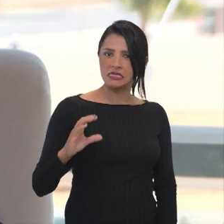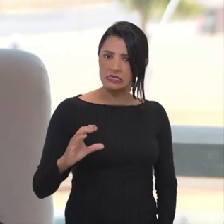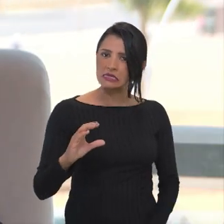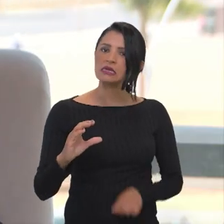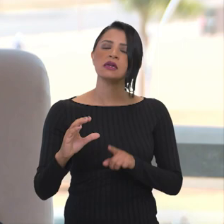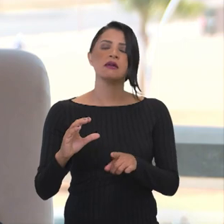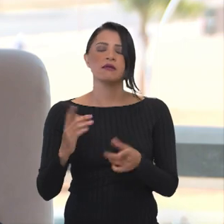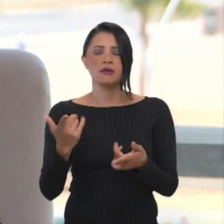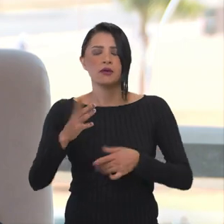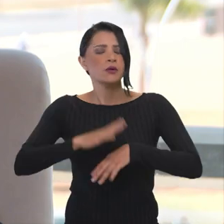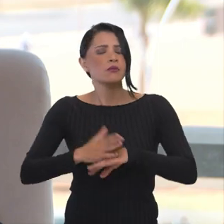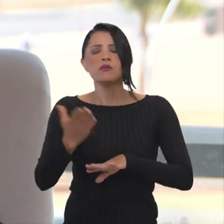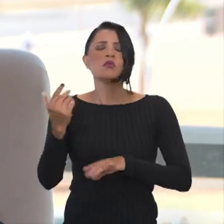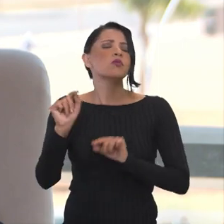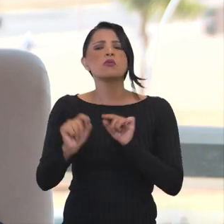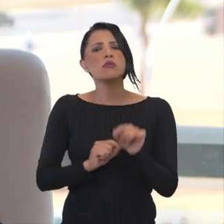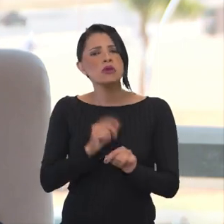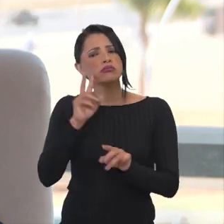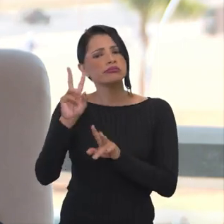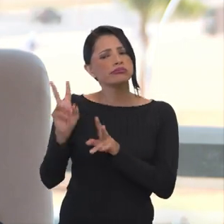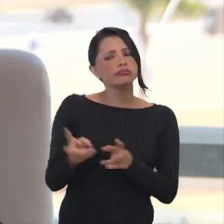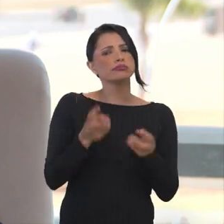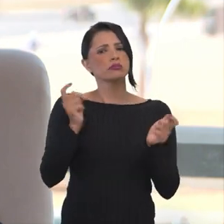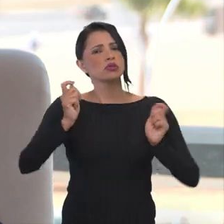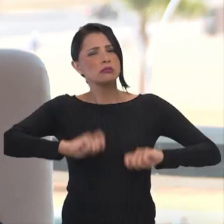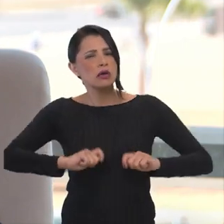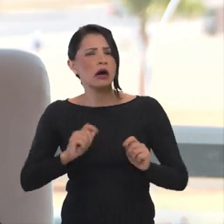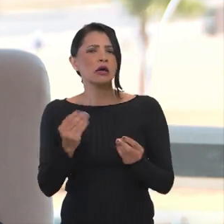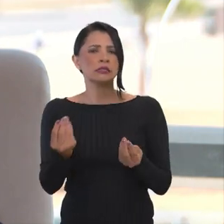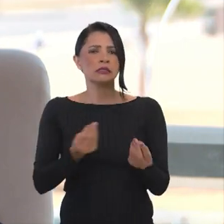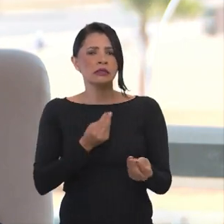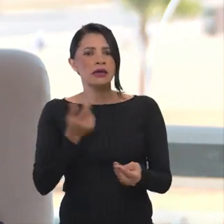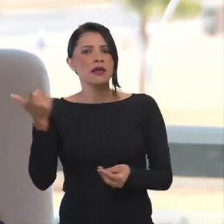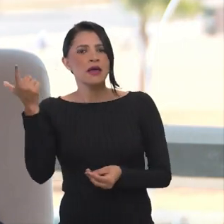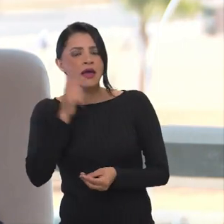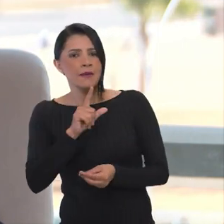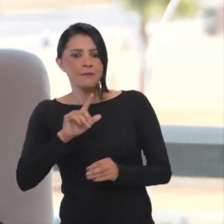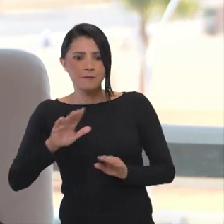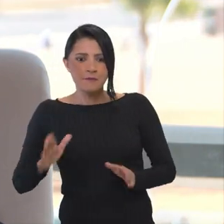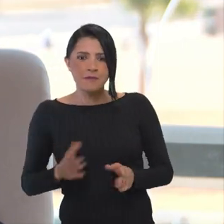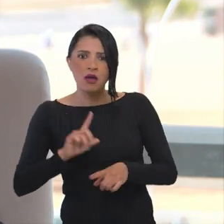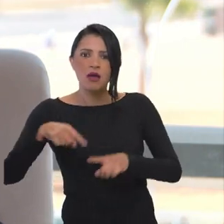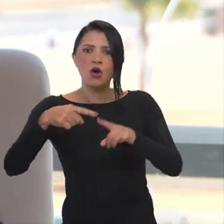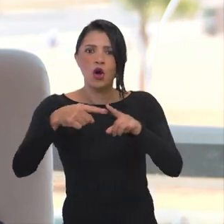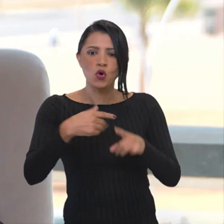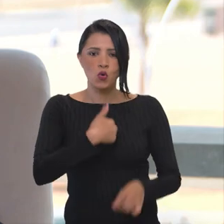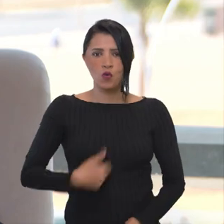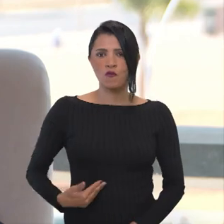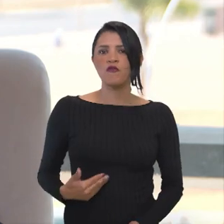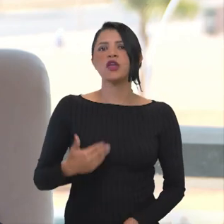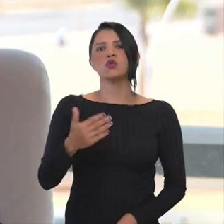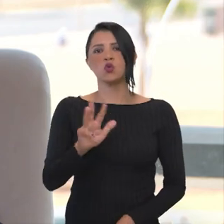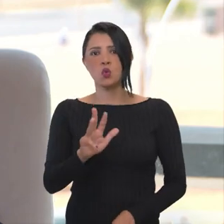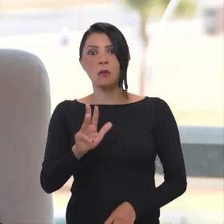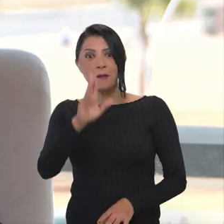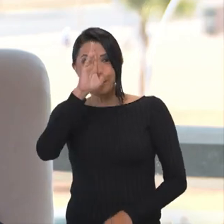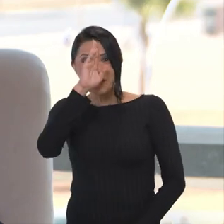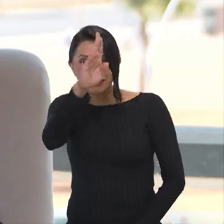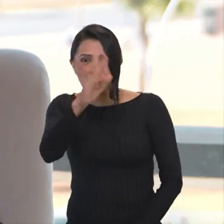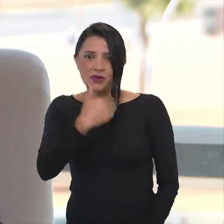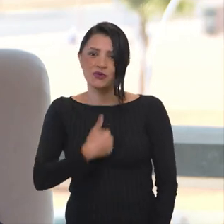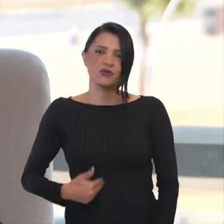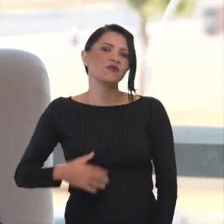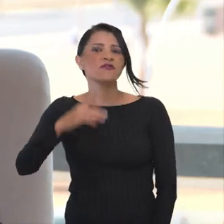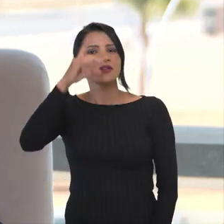Henrique, que já é um momento de se enxergar a possibilidade disso. Ganha atração, acho que no governo Lula, mas principalmente no governo Dilma.